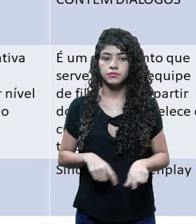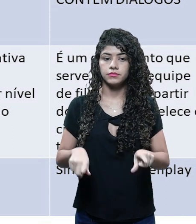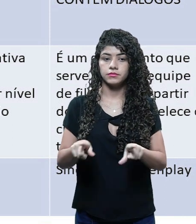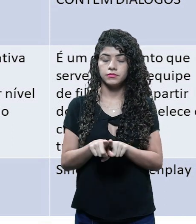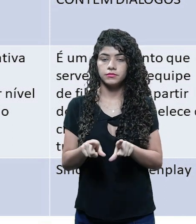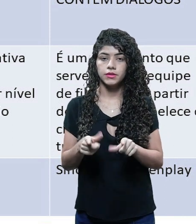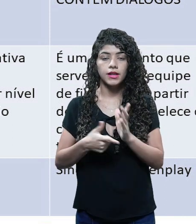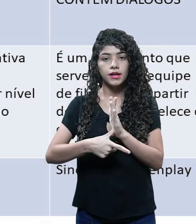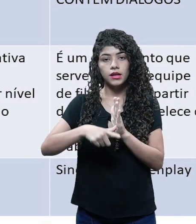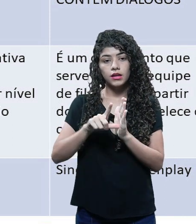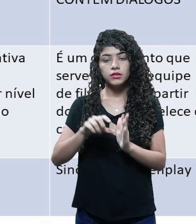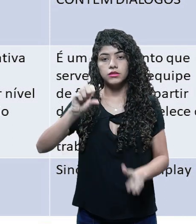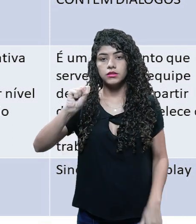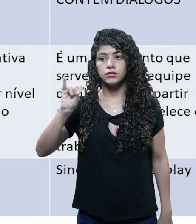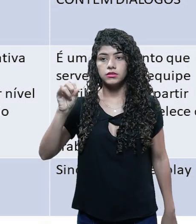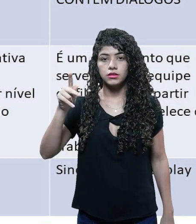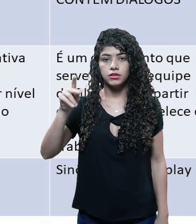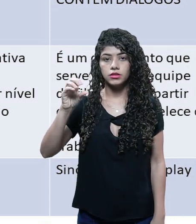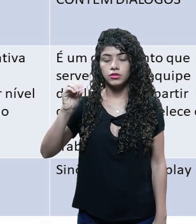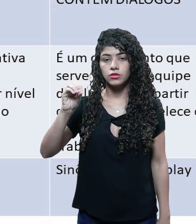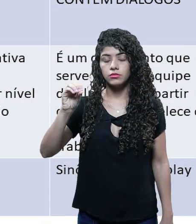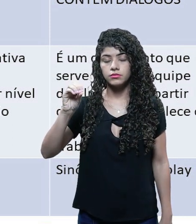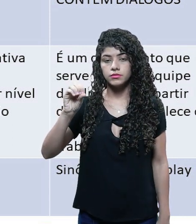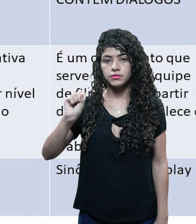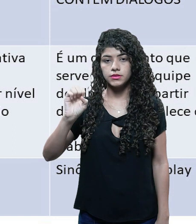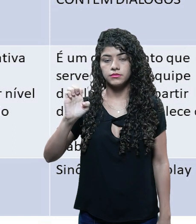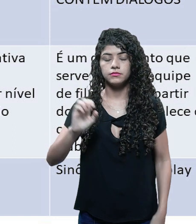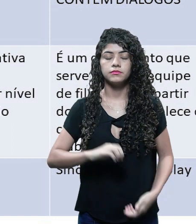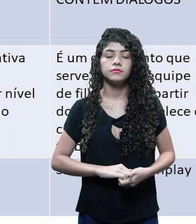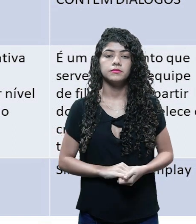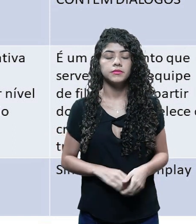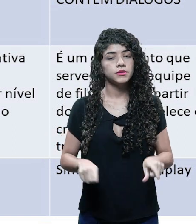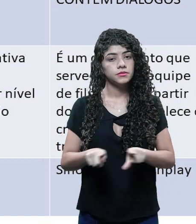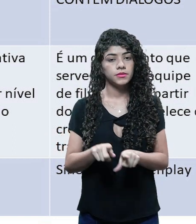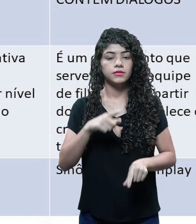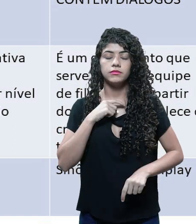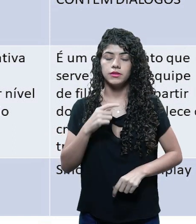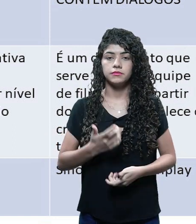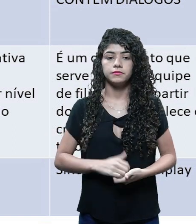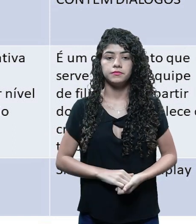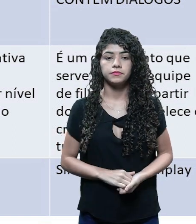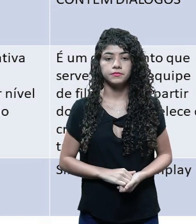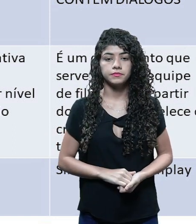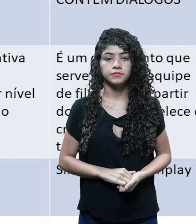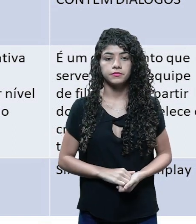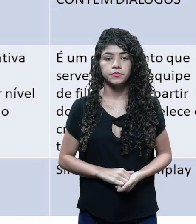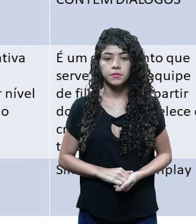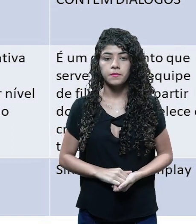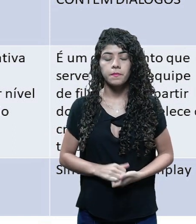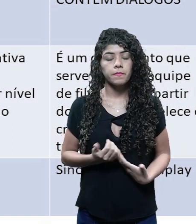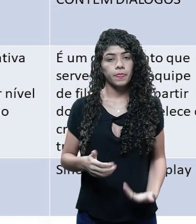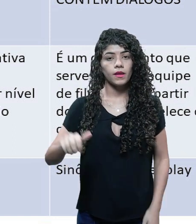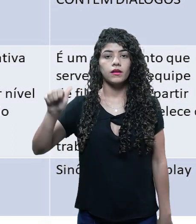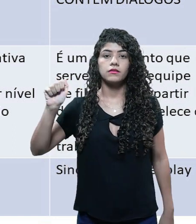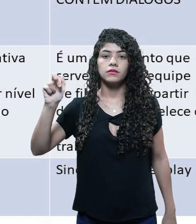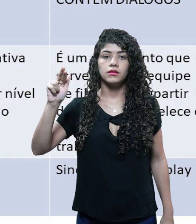é pré-sinopse. Você pode, talvez, encontrar em alguns livros também, em vez de storyline, você pode encontrar o termo pré-sinopse.